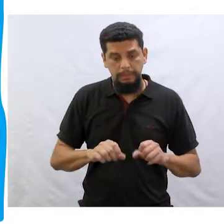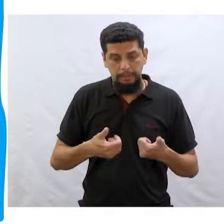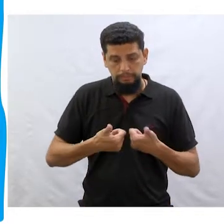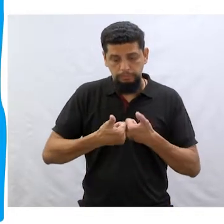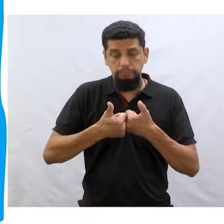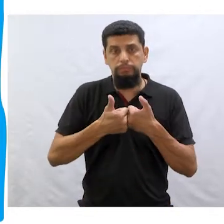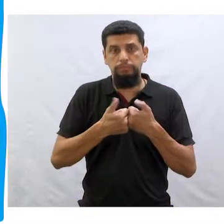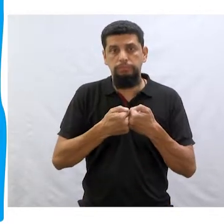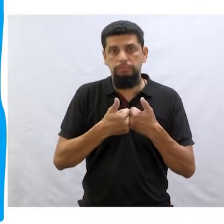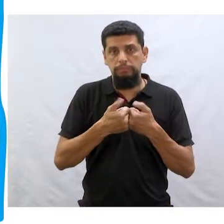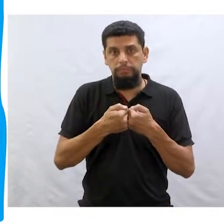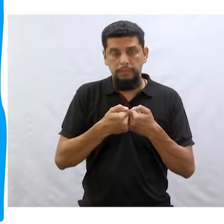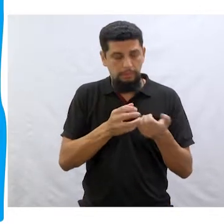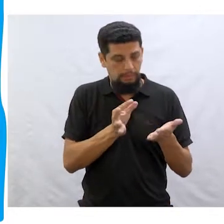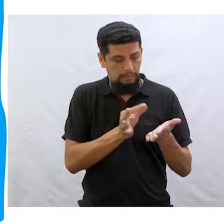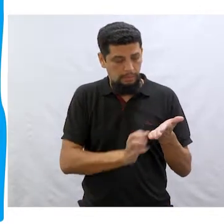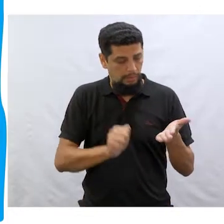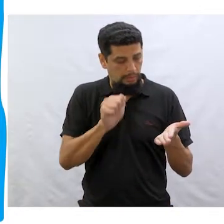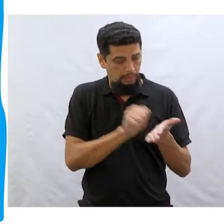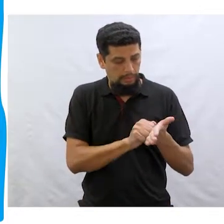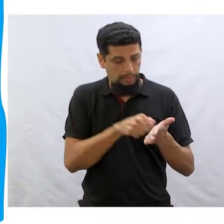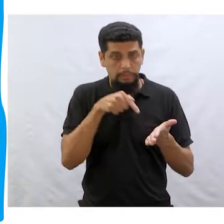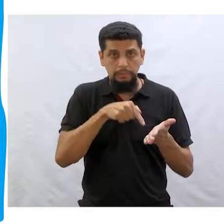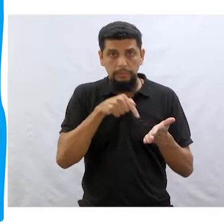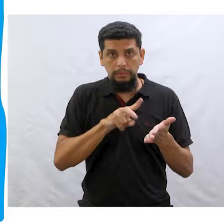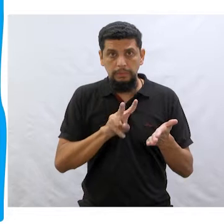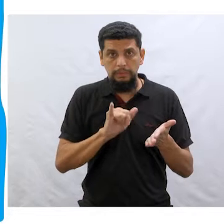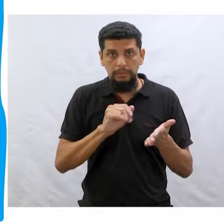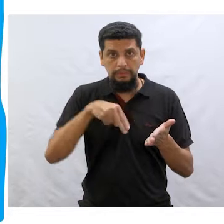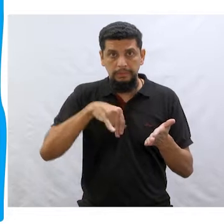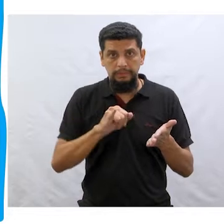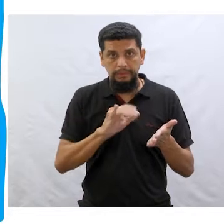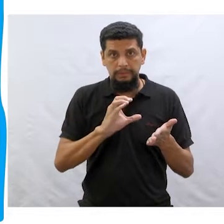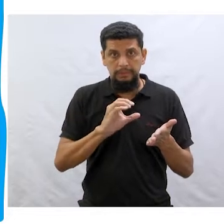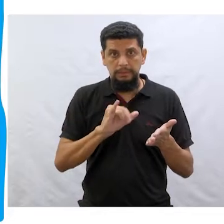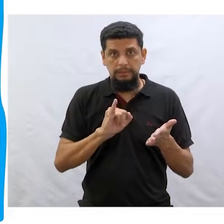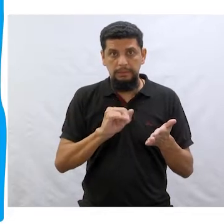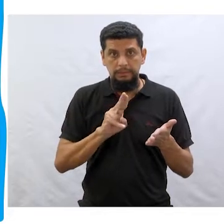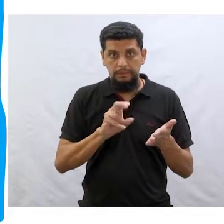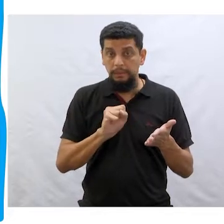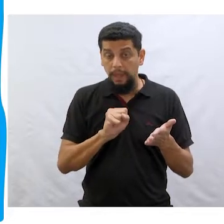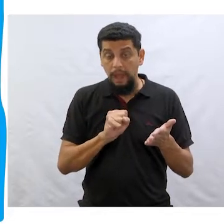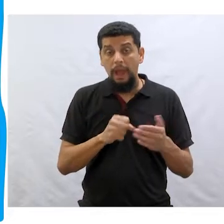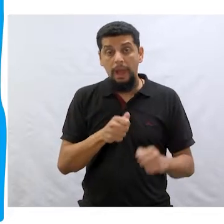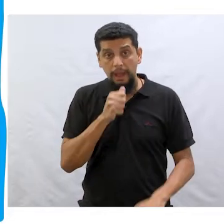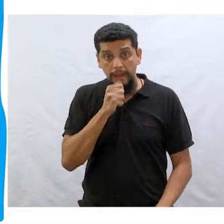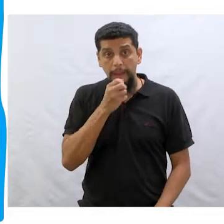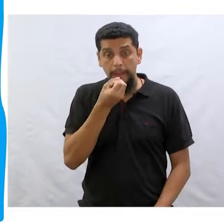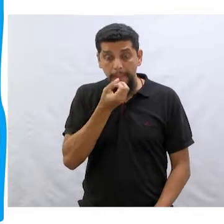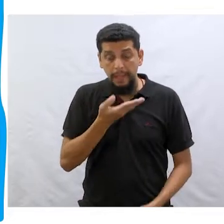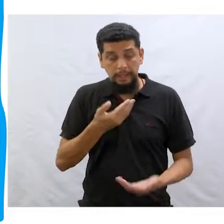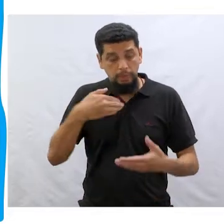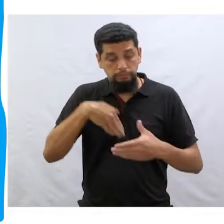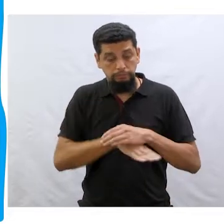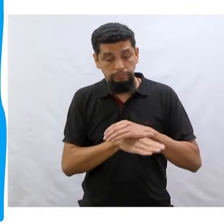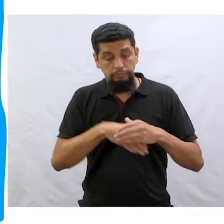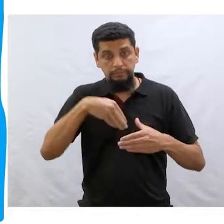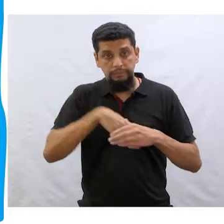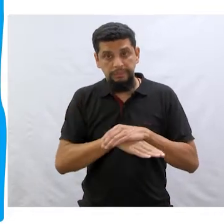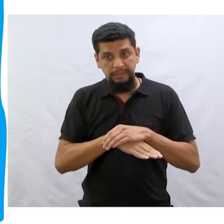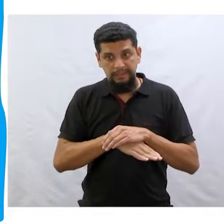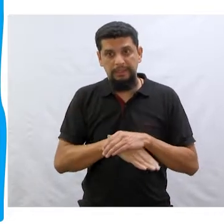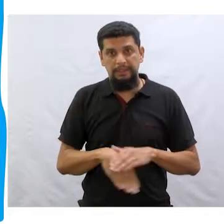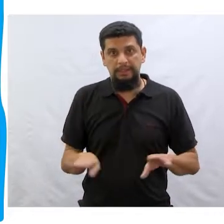a Arca de Noé, com o autógrafo do Vinícius. Ainda bem que eu guardei bem guardado.